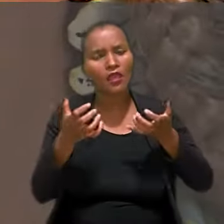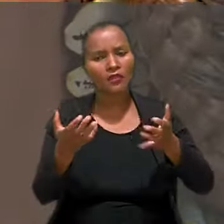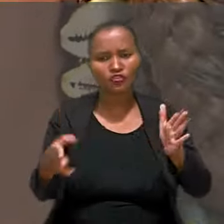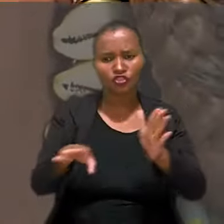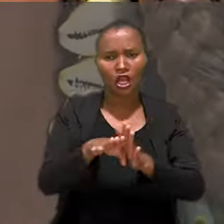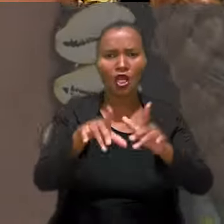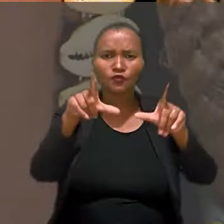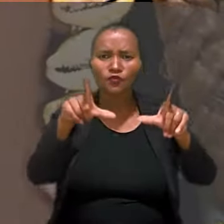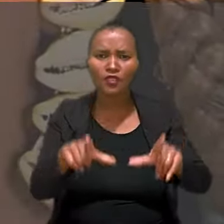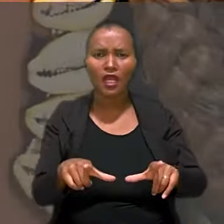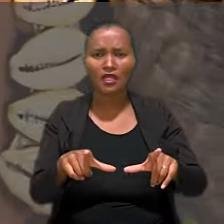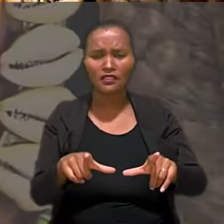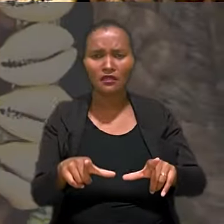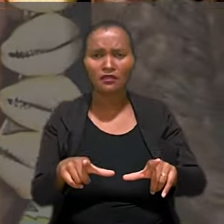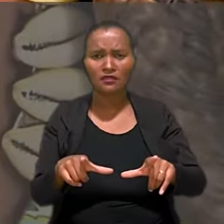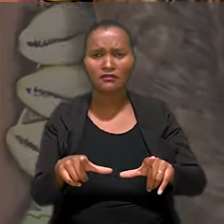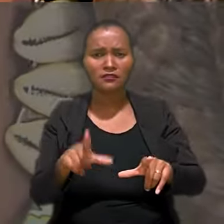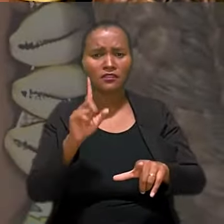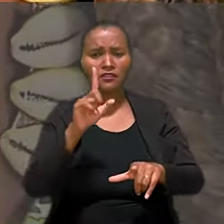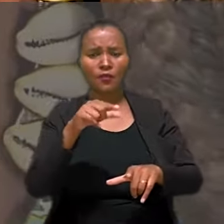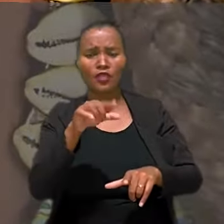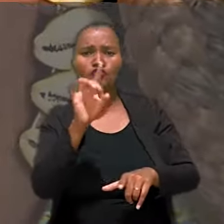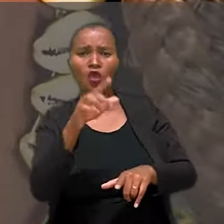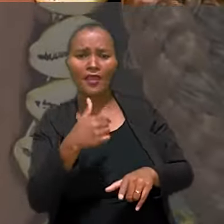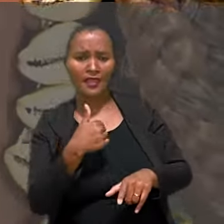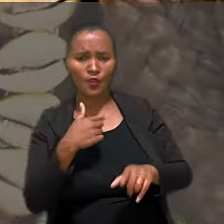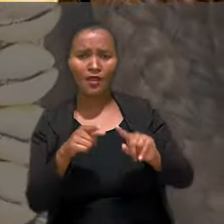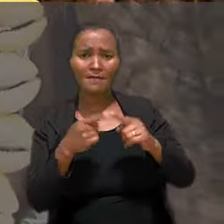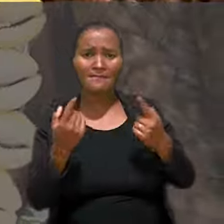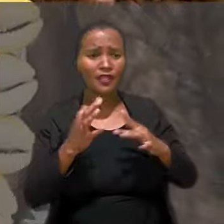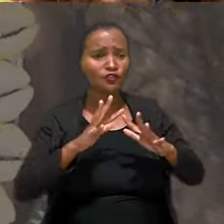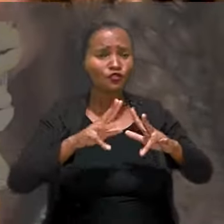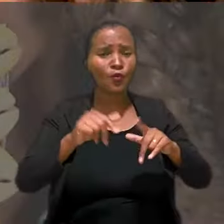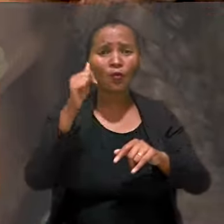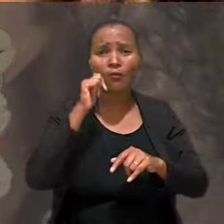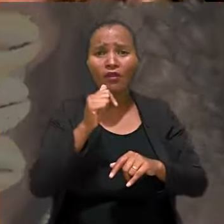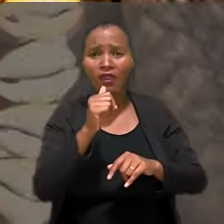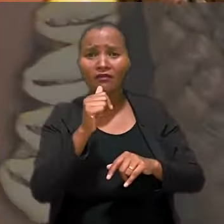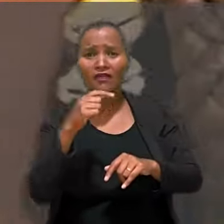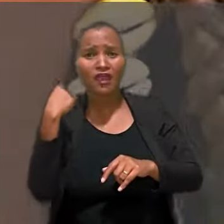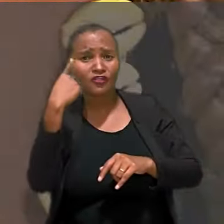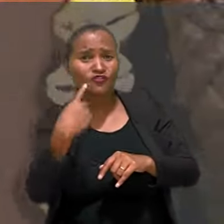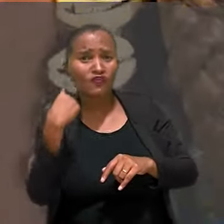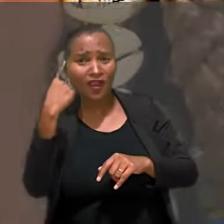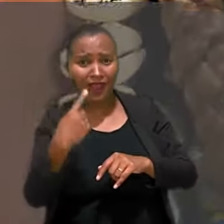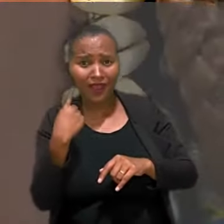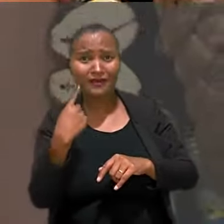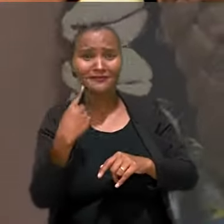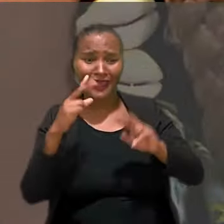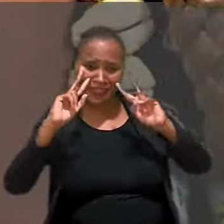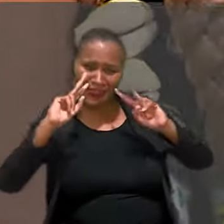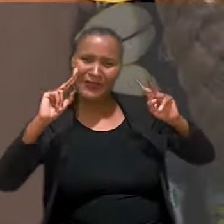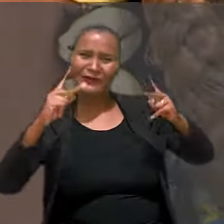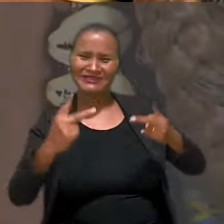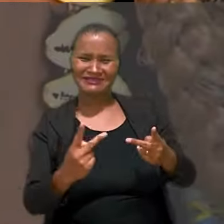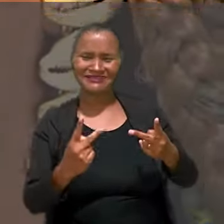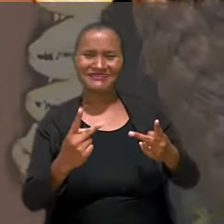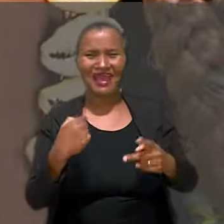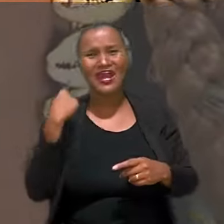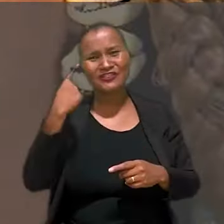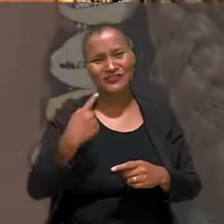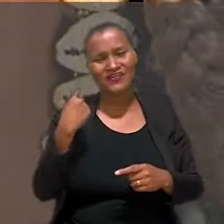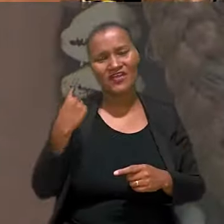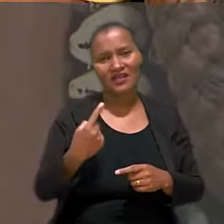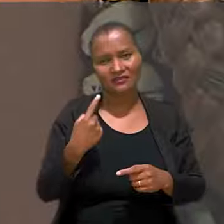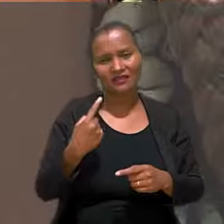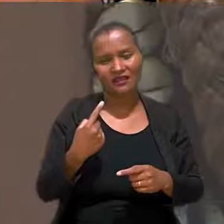audiência. Eu quero chegar num lugar em que não apenas eu, mas que todas as advogadas pretas sejam